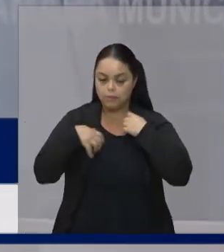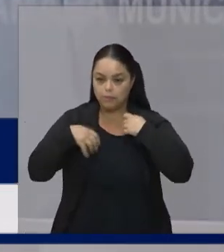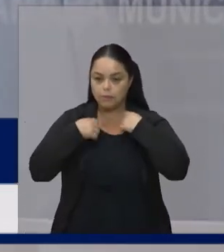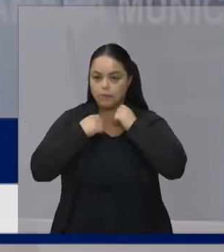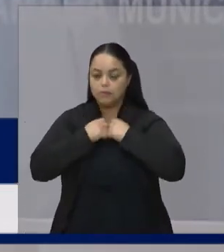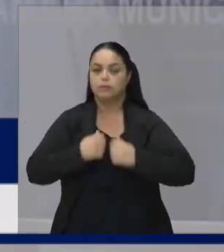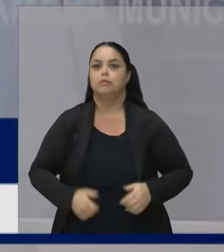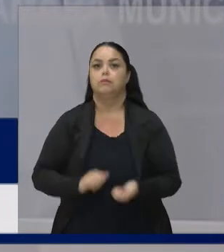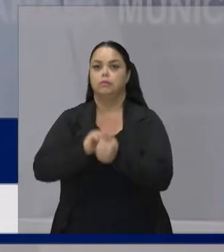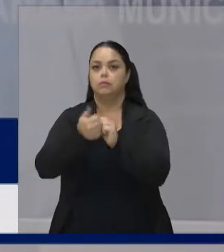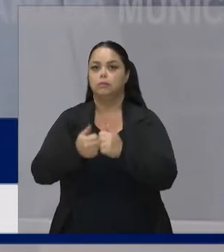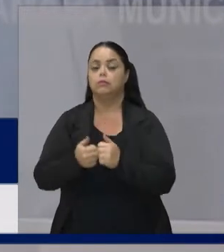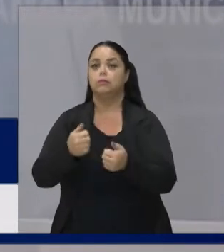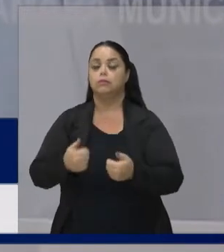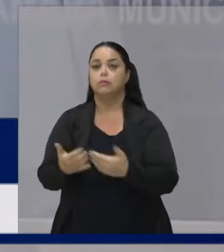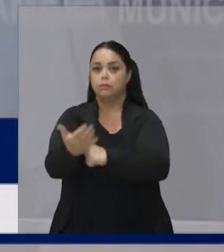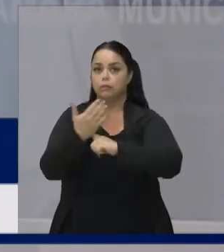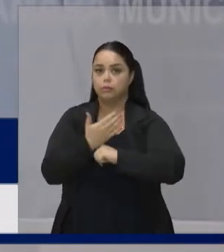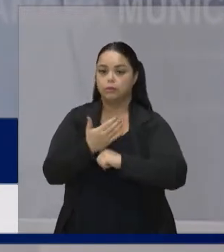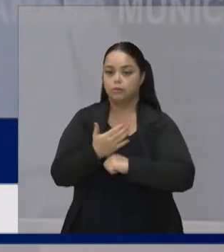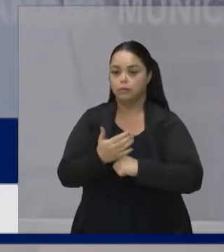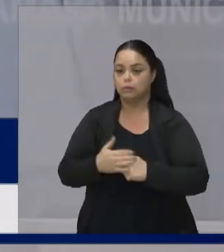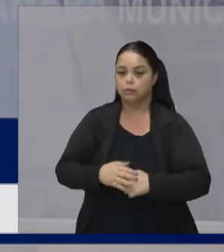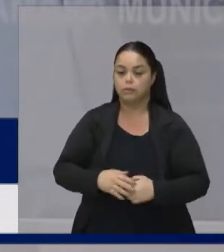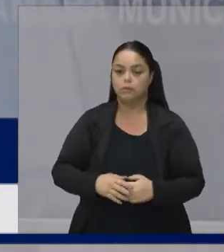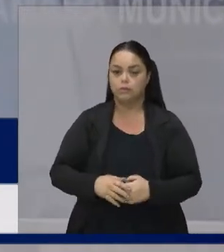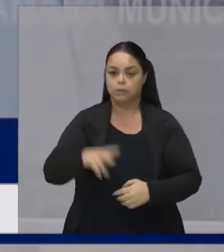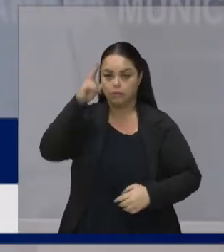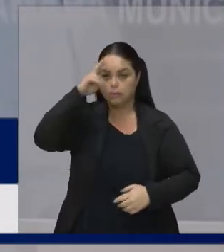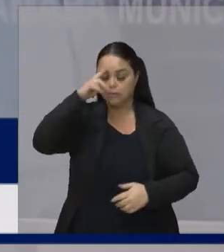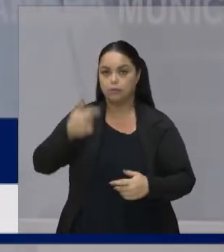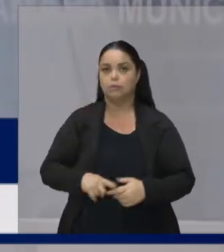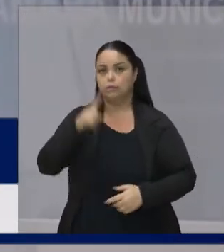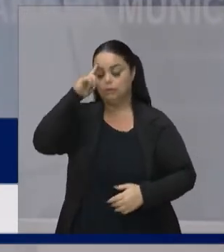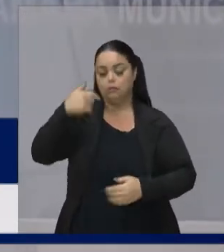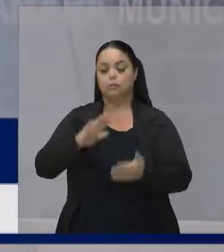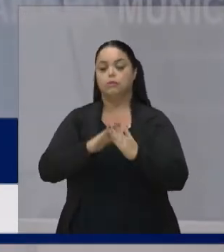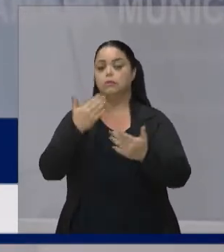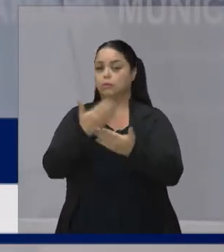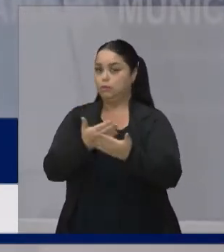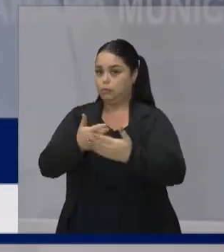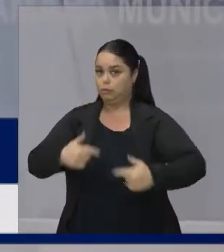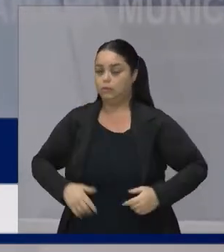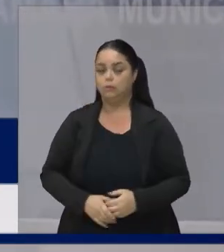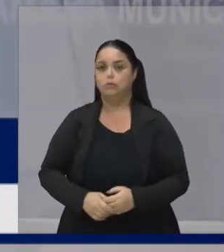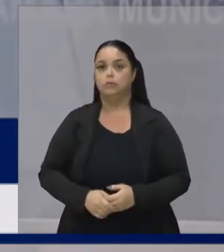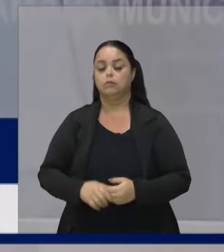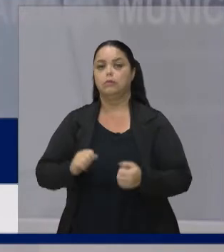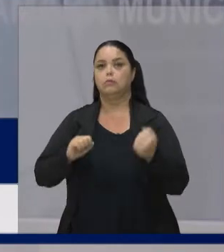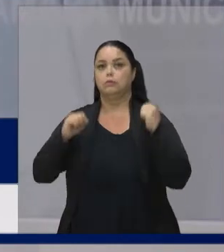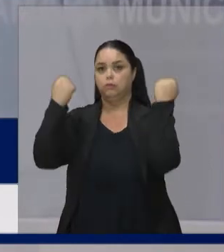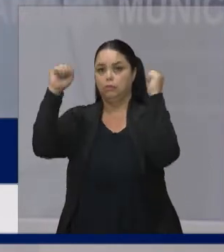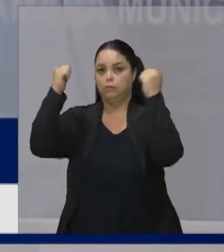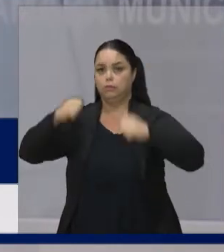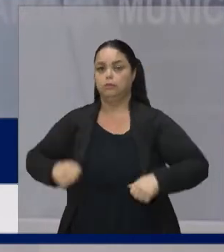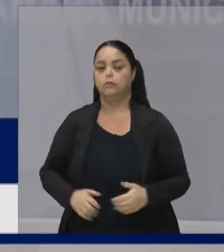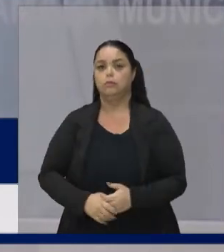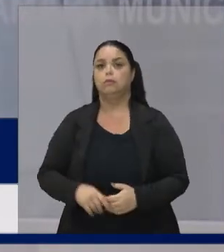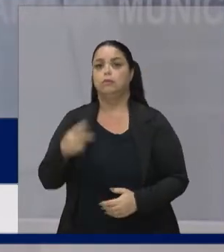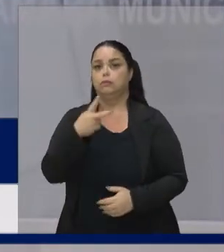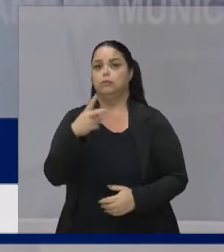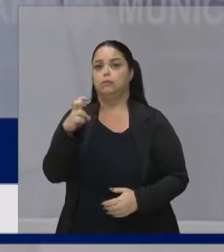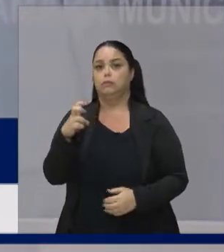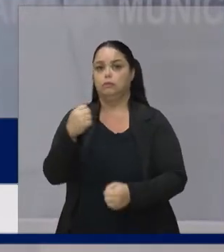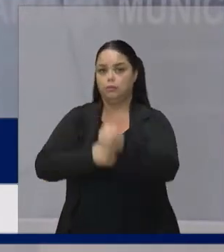O esporte me ajudou muito Eu lembro No meu primeiro dia de escola Na educação física Há 25 anos atrás